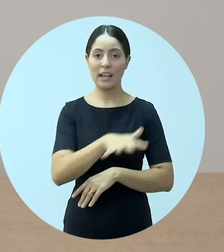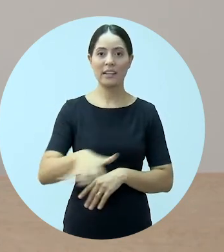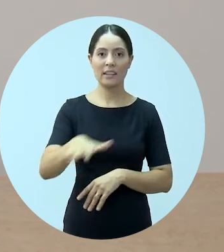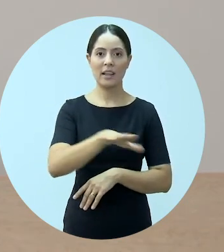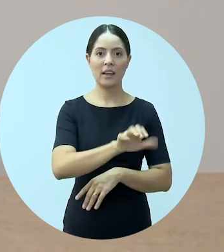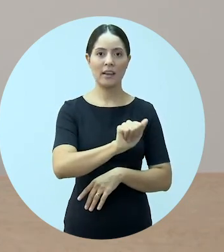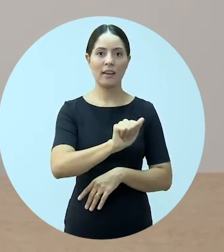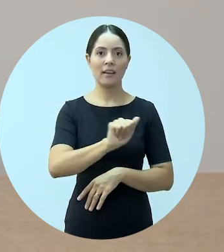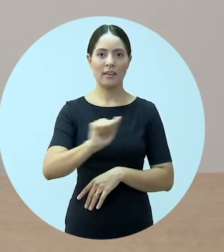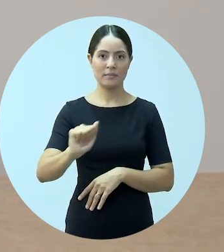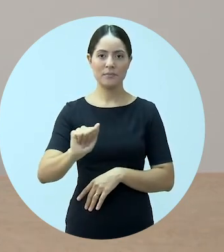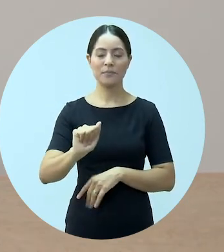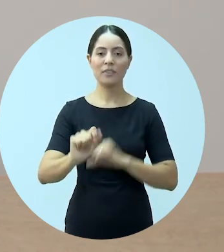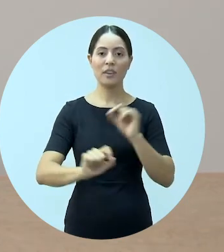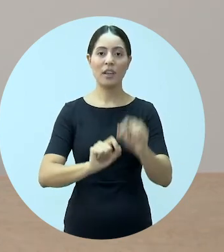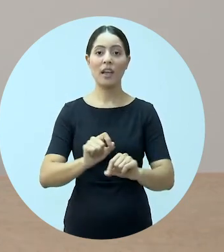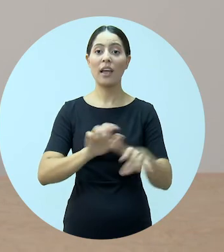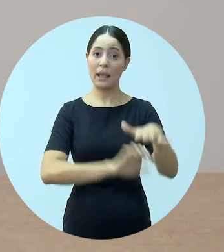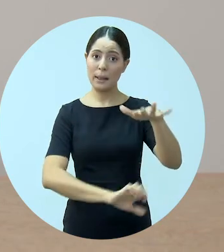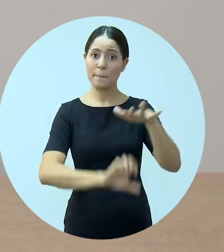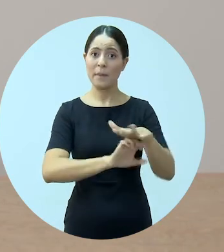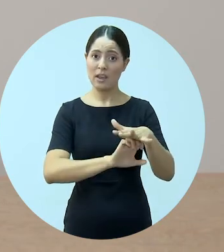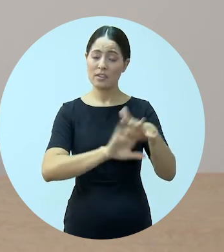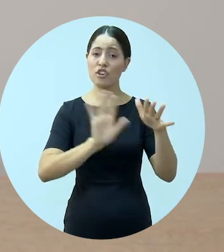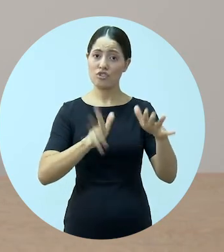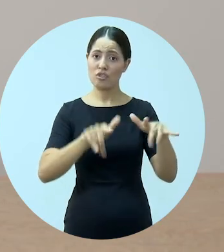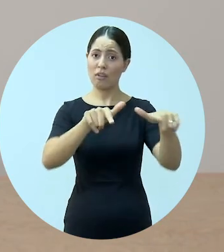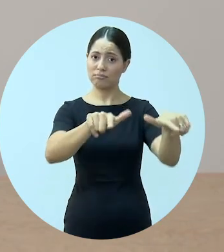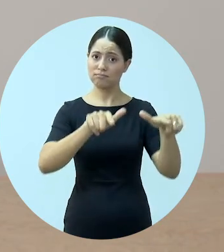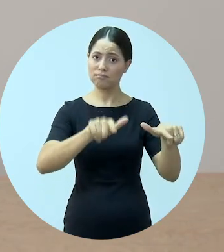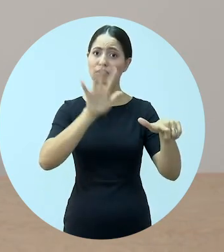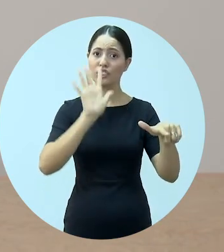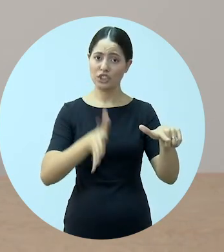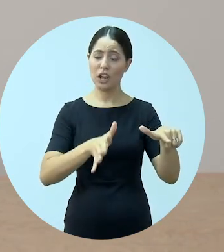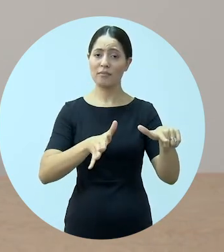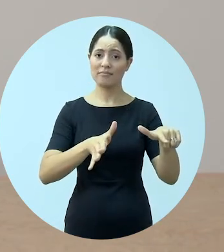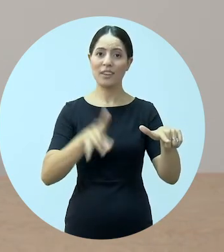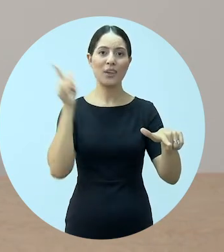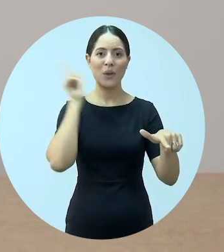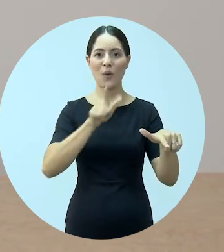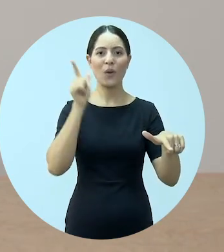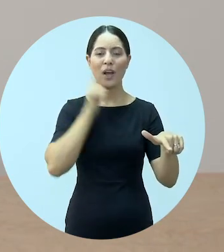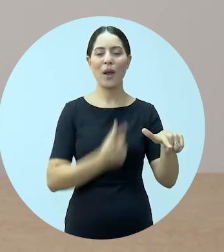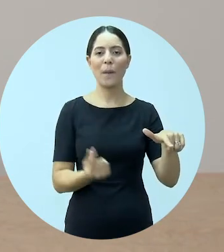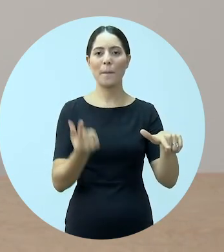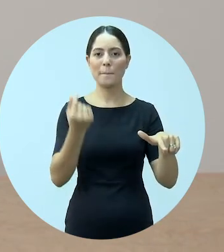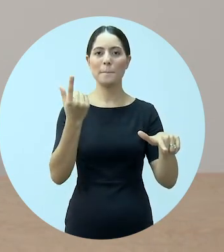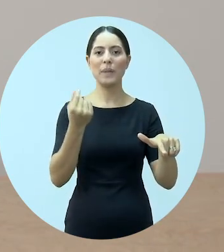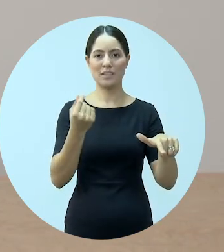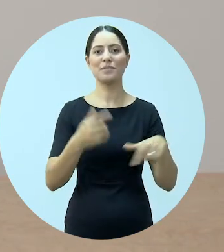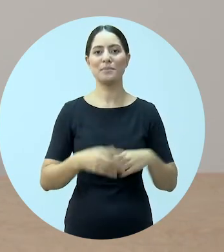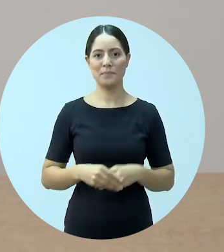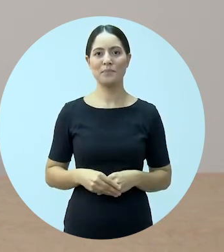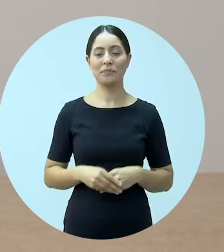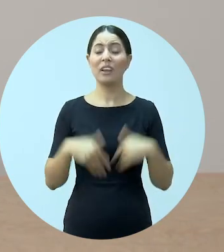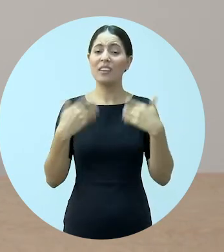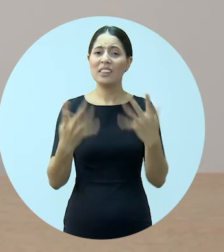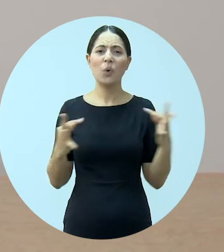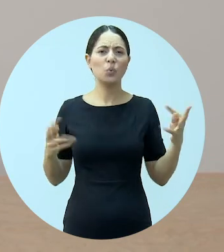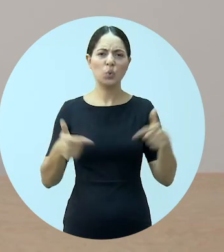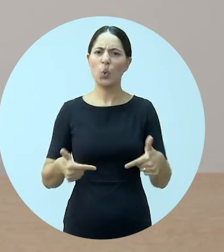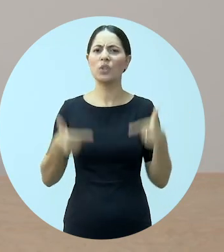o token para poder advogar. E no espaço CAAR, nós temos lá uma empresa certificadora que faz isso a um